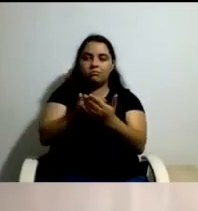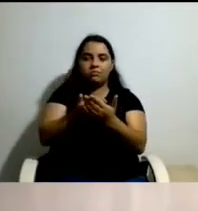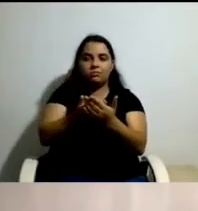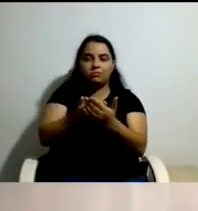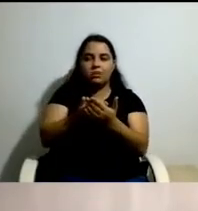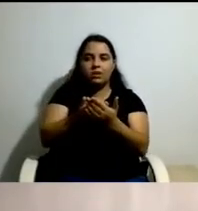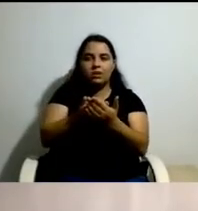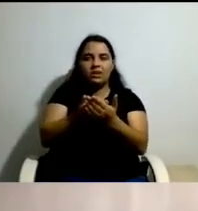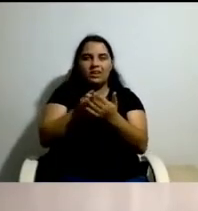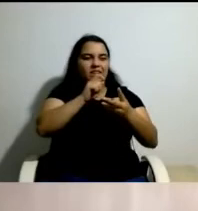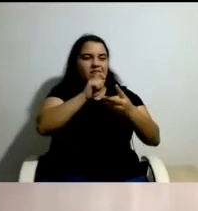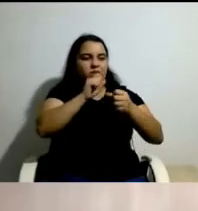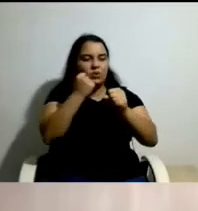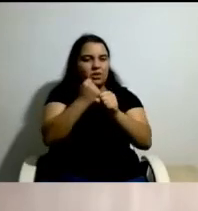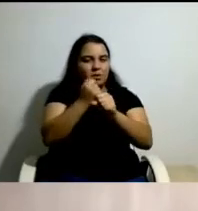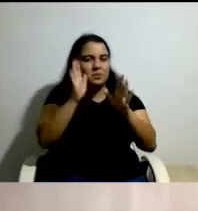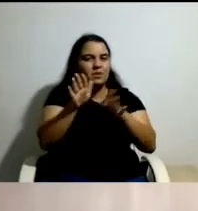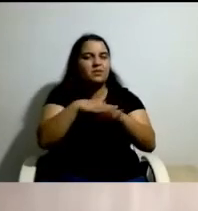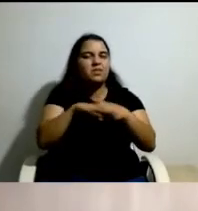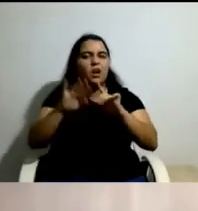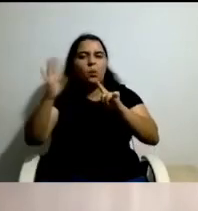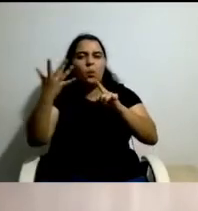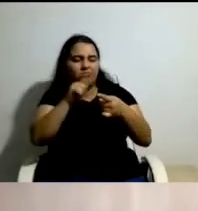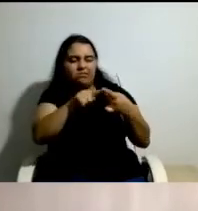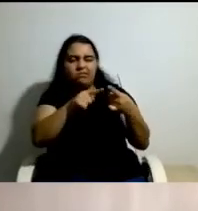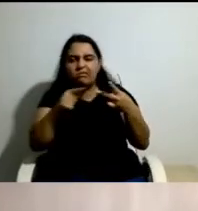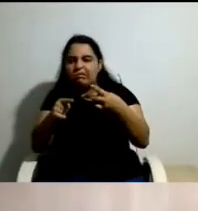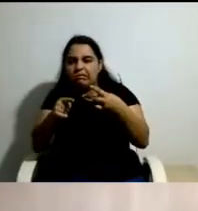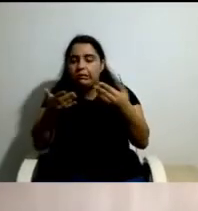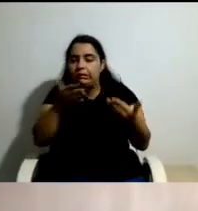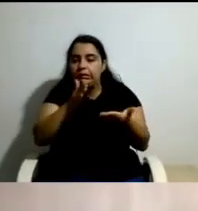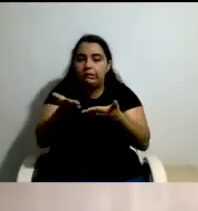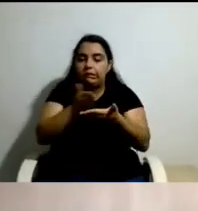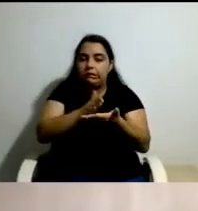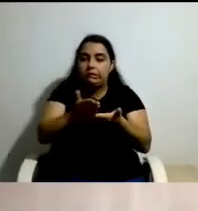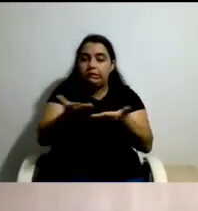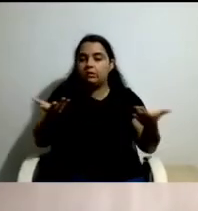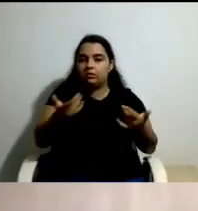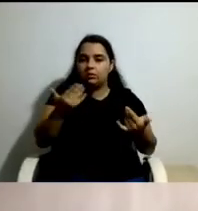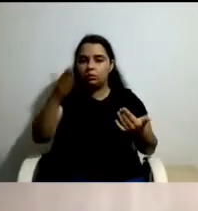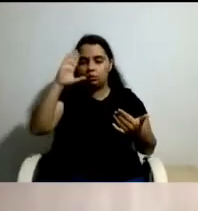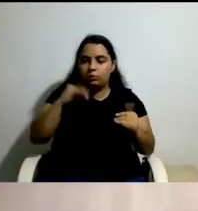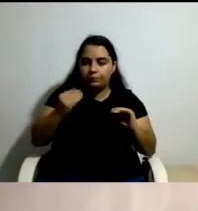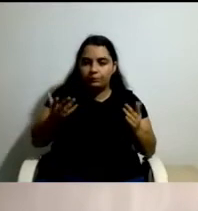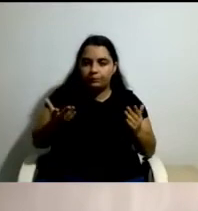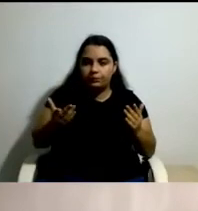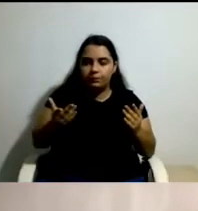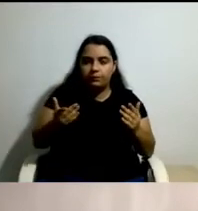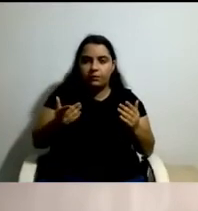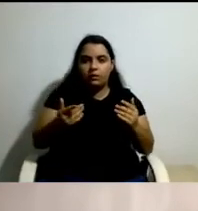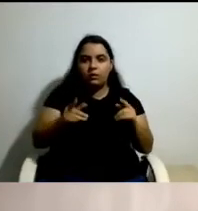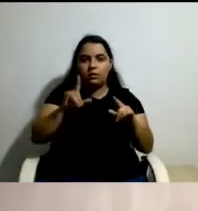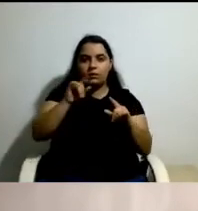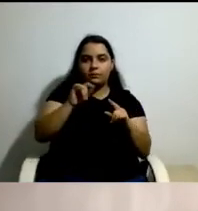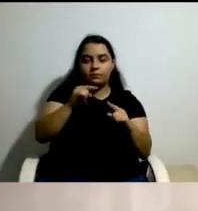encontros e expectativas sobre essas funções e também alguma discricionalidade nas solicitações que,